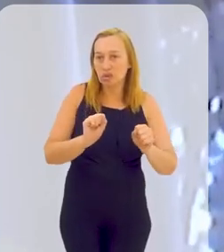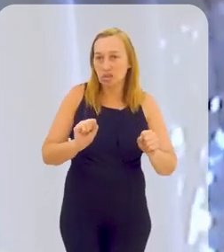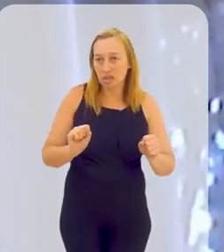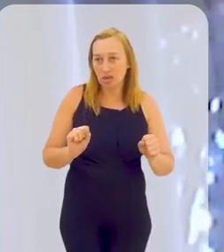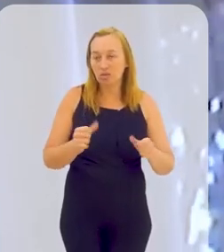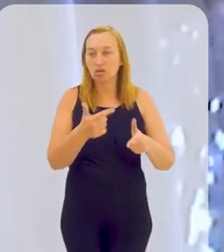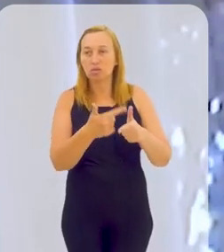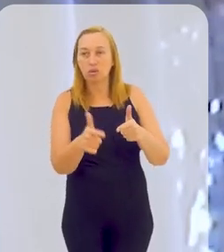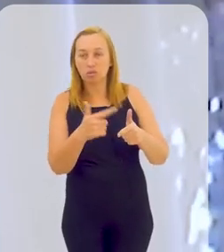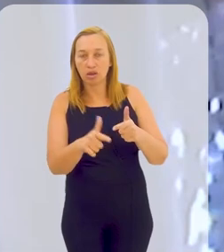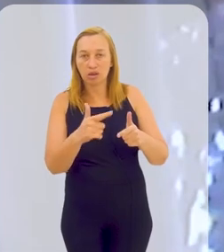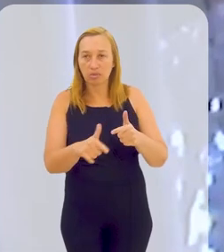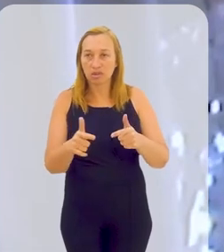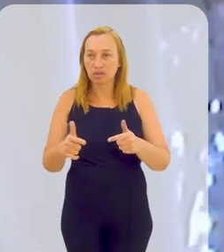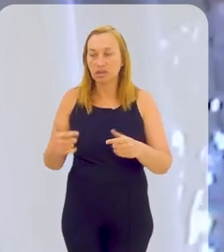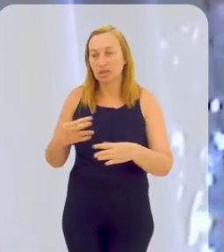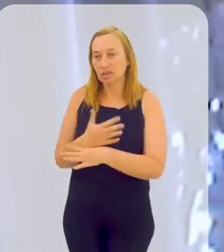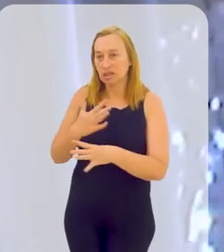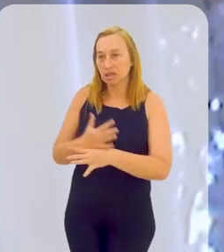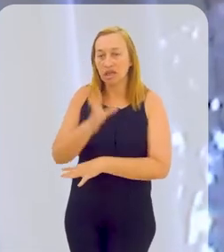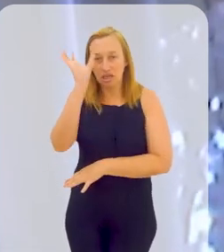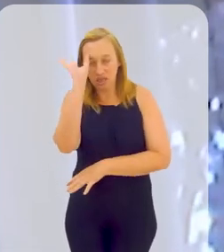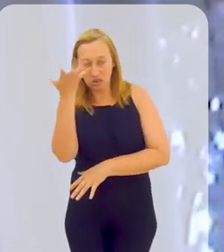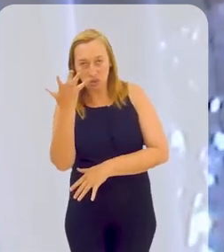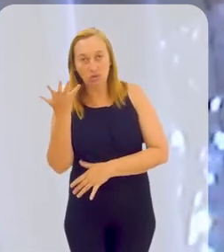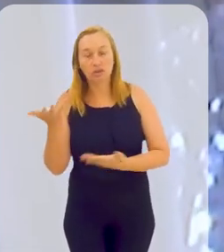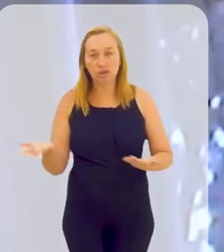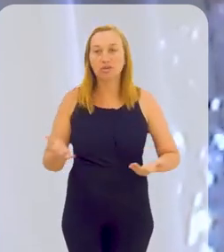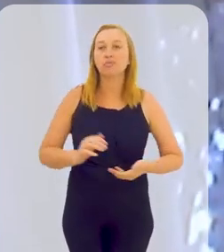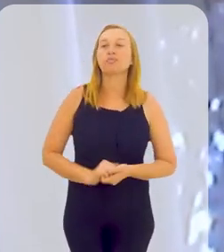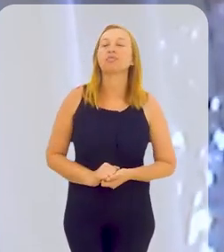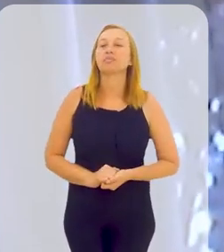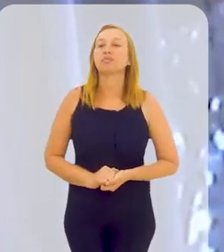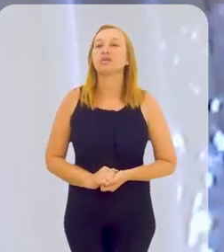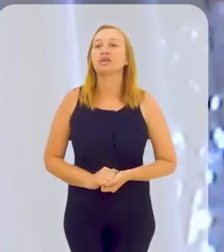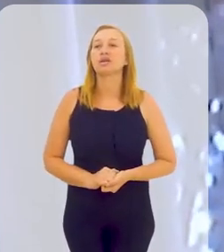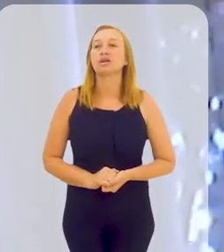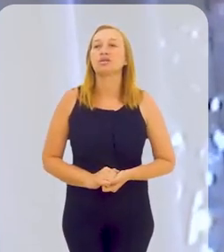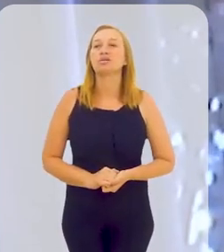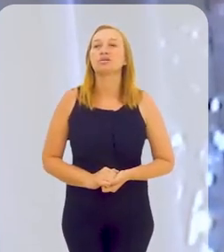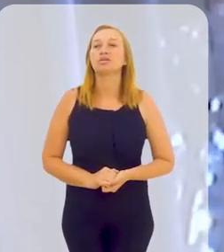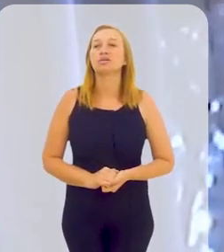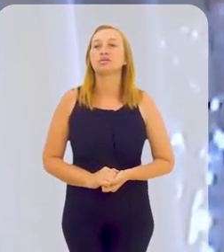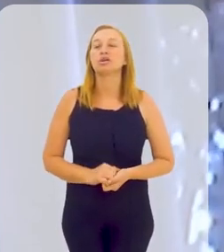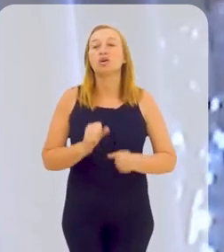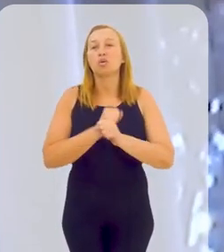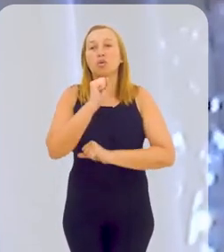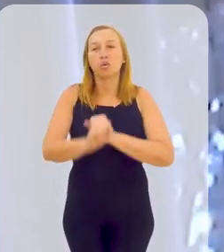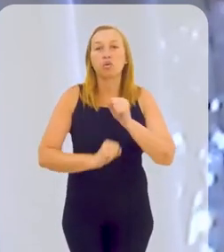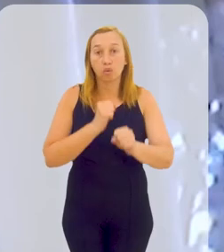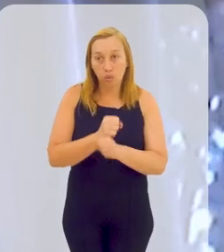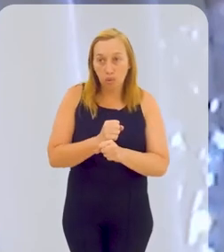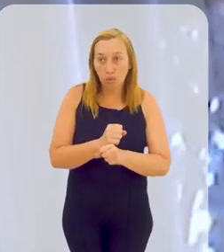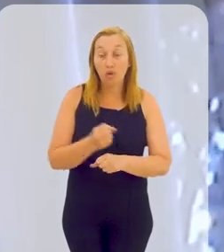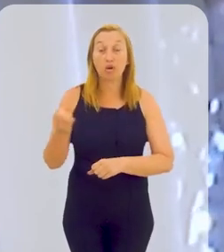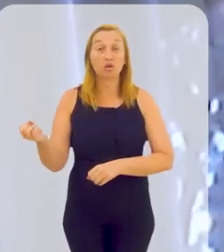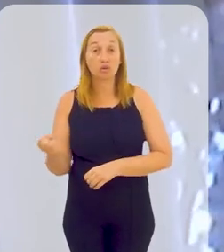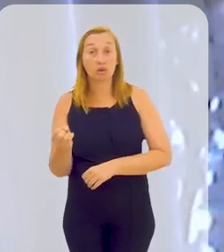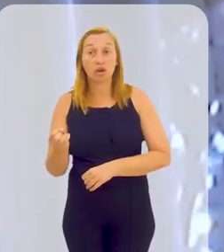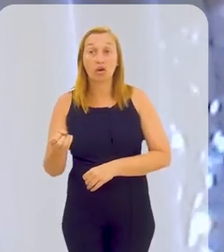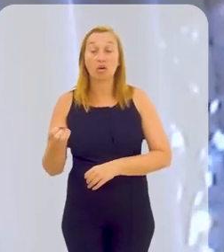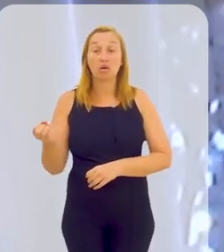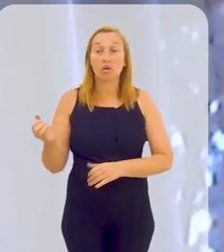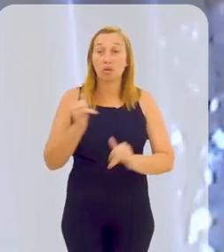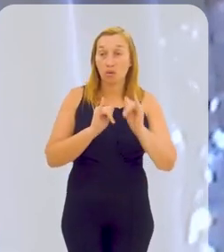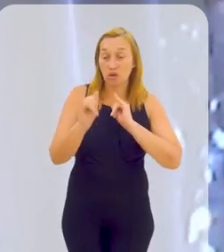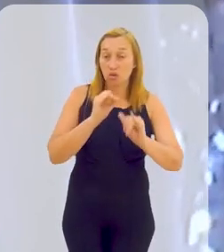impossível, por causa dos problemas urbanos, até que se resolva, pelo menos, os problemas urbanos. E para o ano que vem, vou trazer aqui já uma